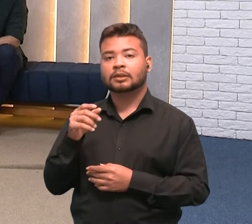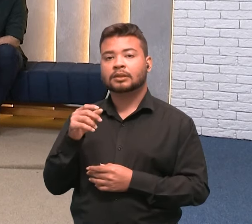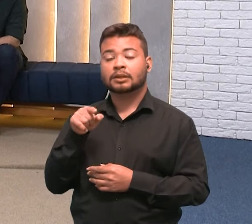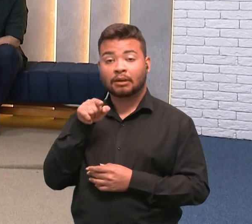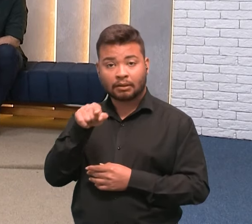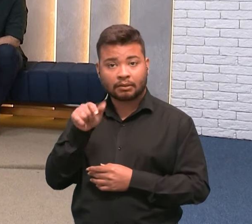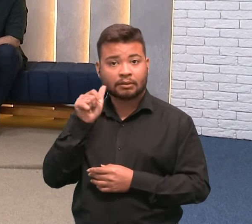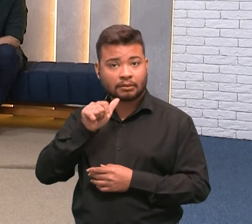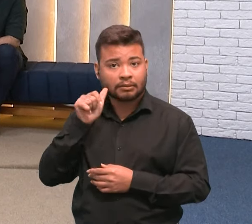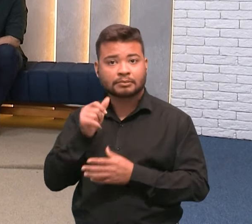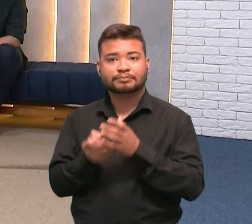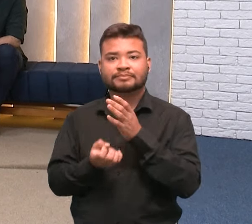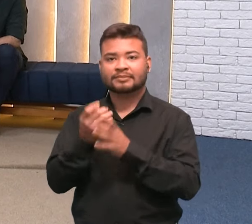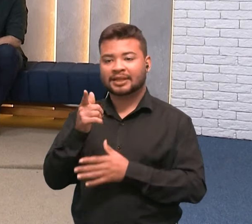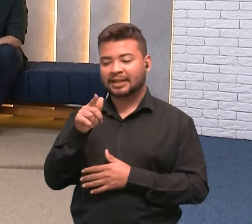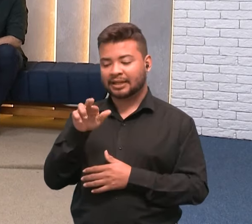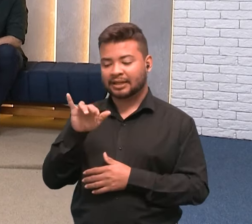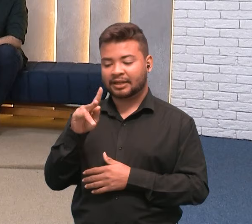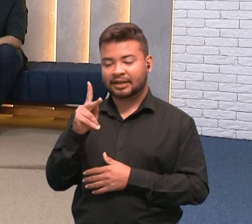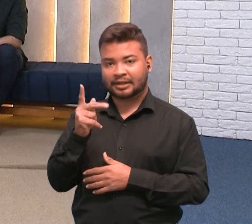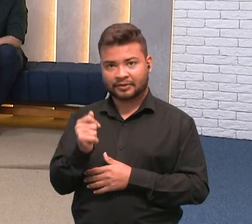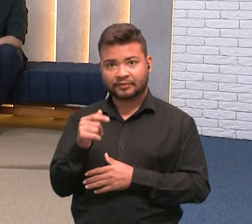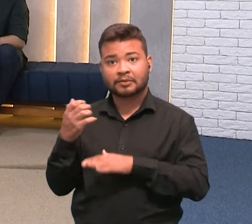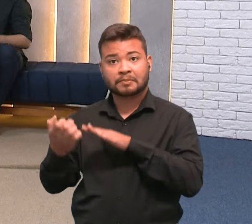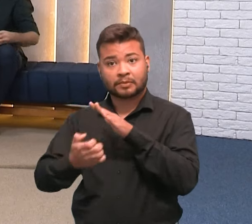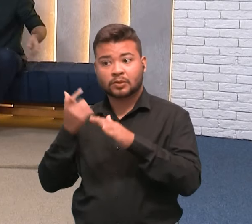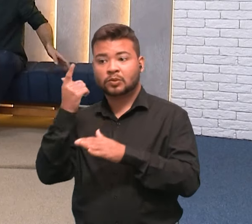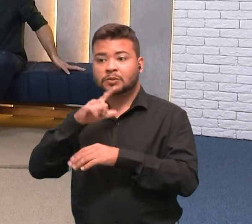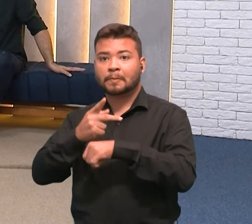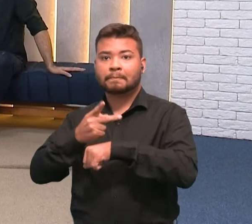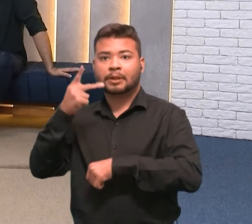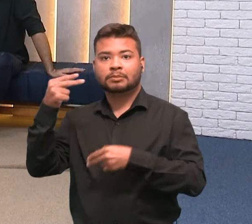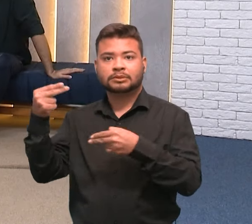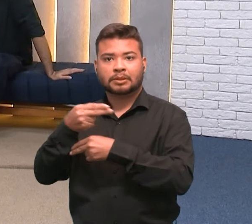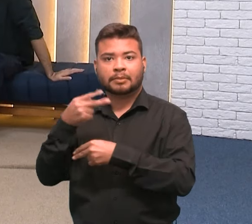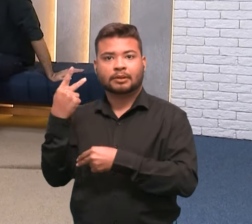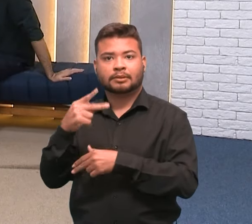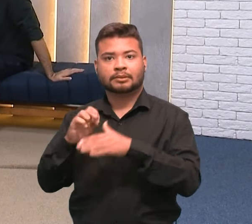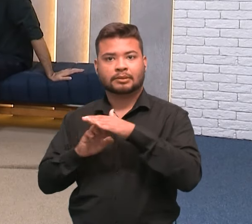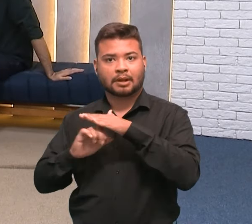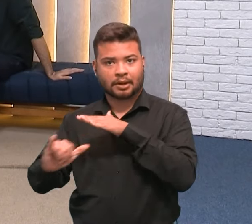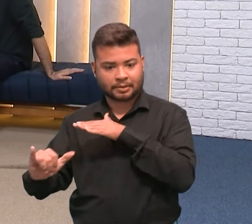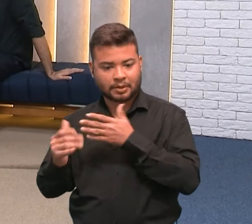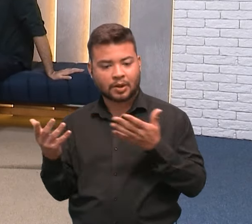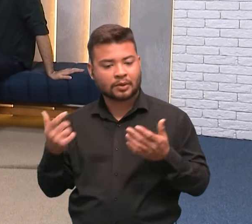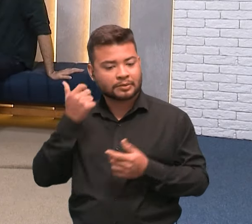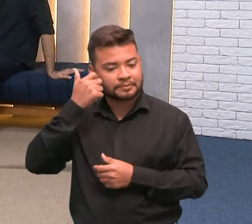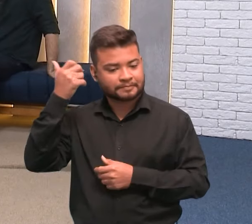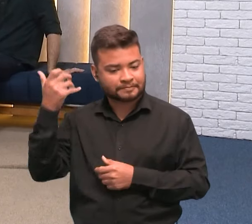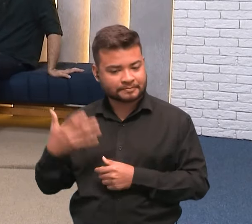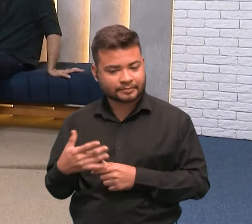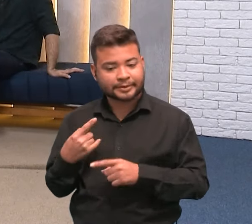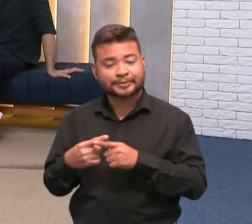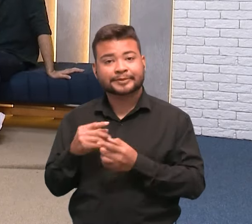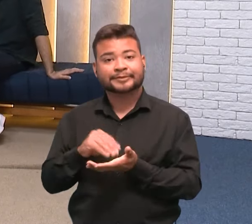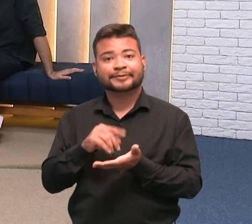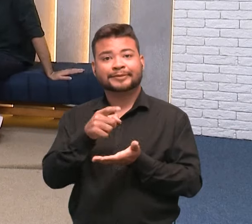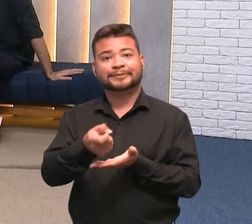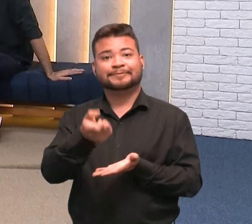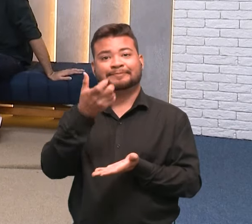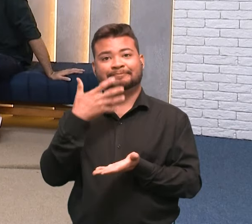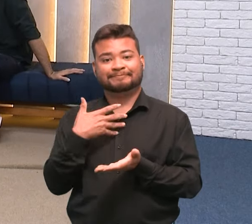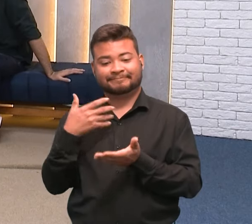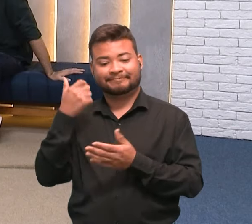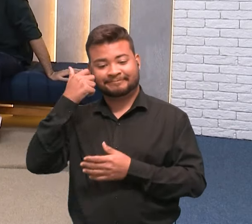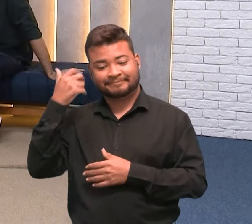impacto social, que também recebeu o Prêmio Sebrae Startups. E ela agora, então, vai se descrever, que a gente ainda não tinha recebido sua descrição.